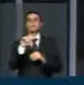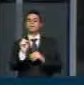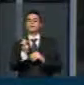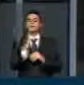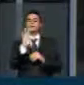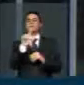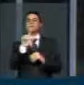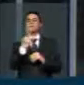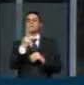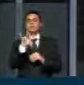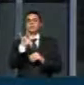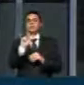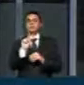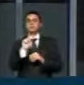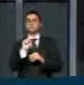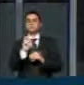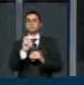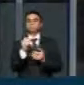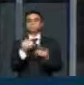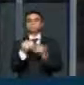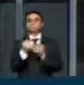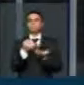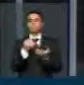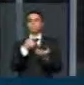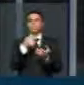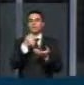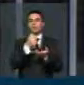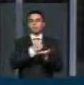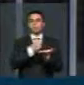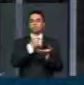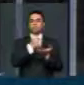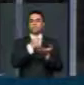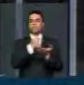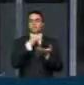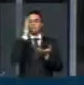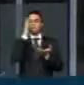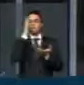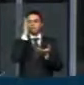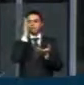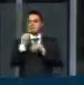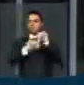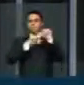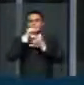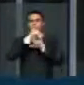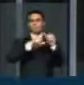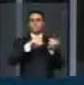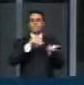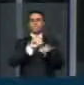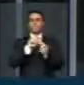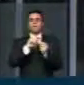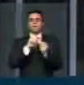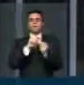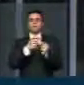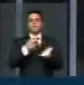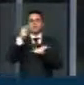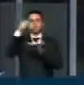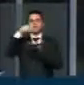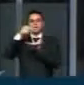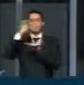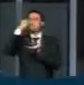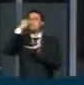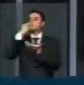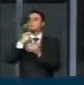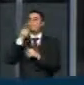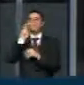fossem aqui também divulgado nos anais da Casa, como uma das terapias importantes que nós indicamos, além de